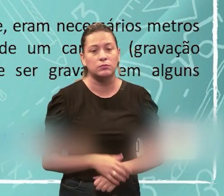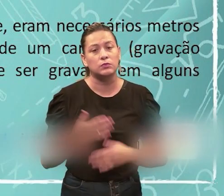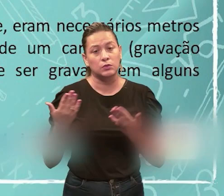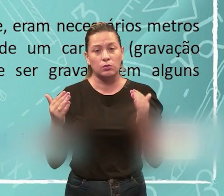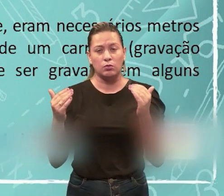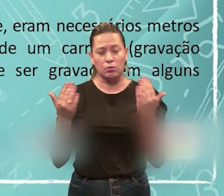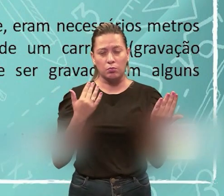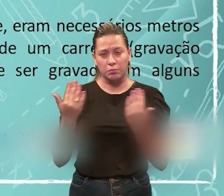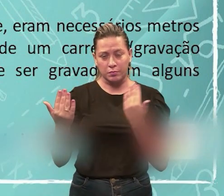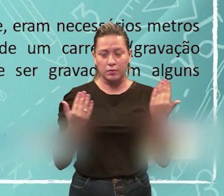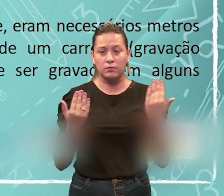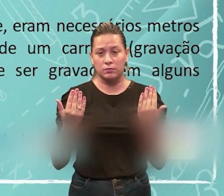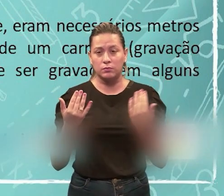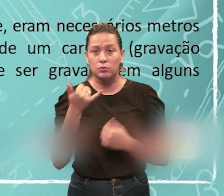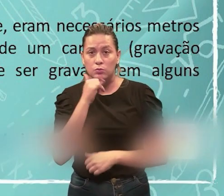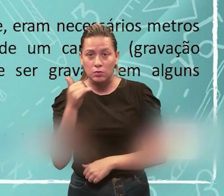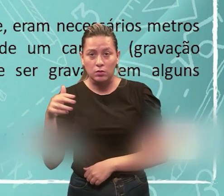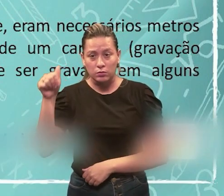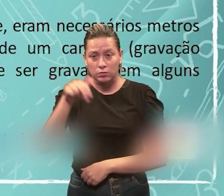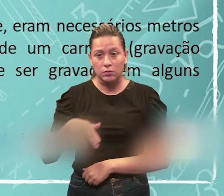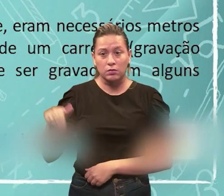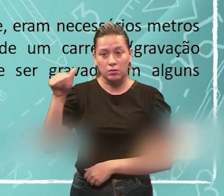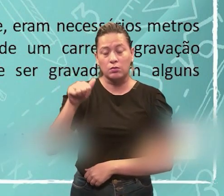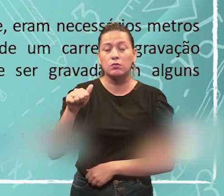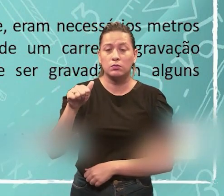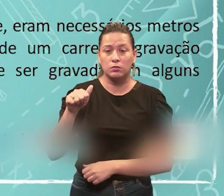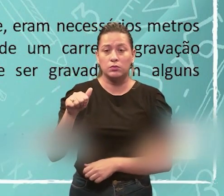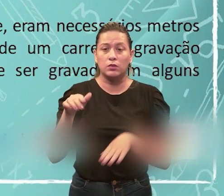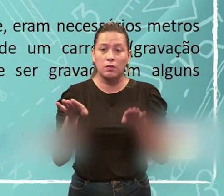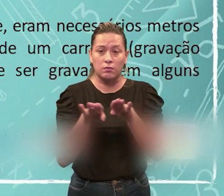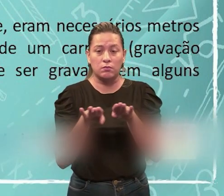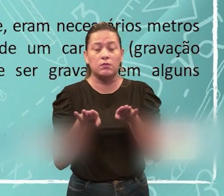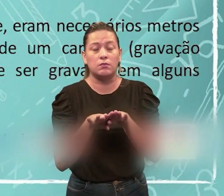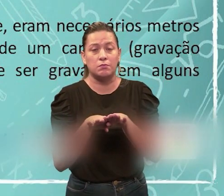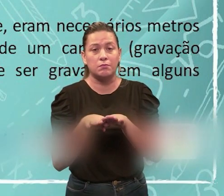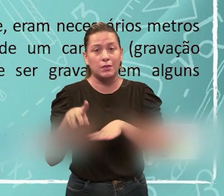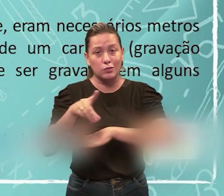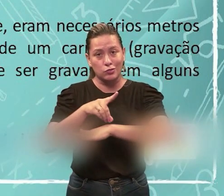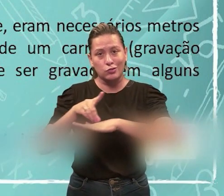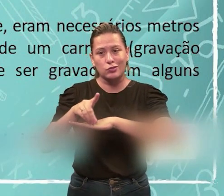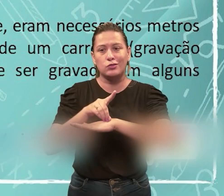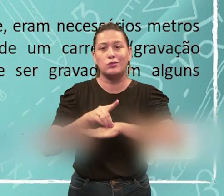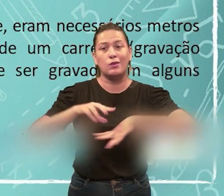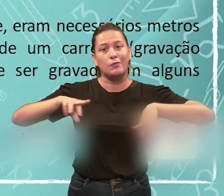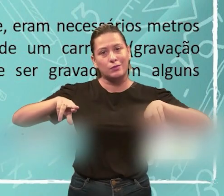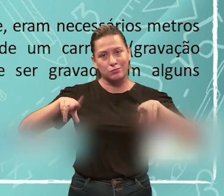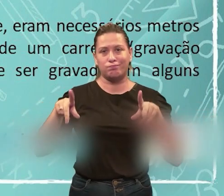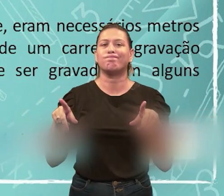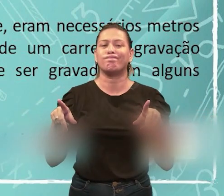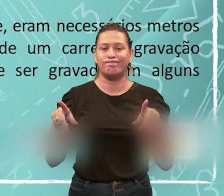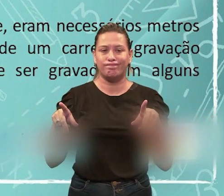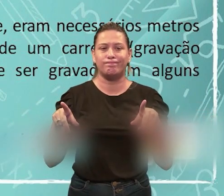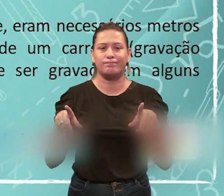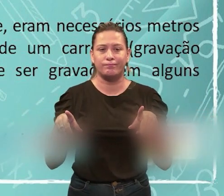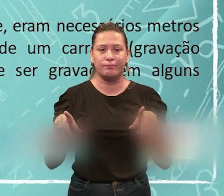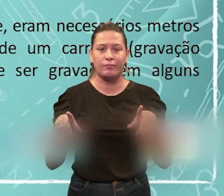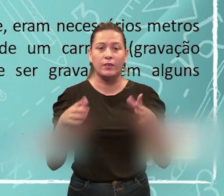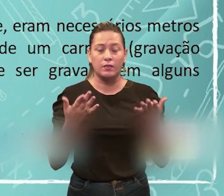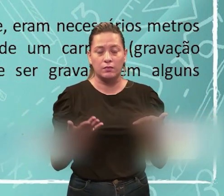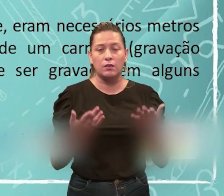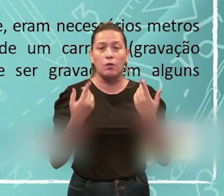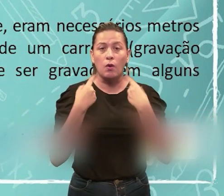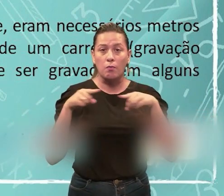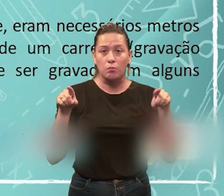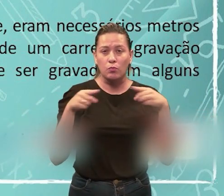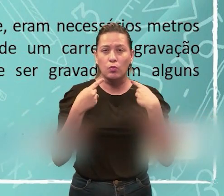no que diz respeito à eletrônica analógica digital, elas são o que? Teoricamente, opostas, né? Então, o trecho musical do mesmo